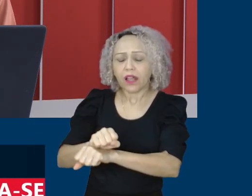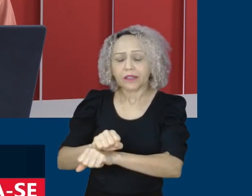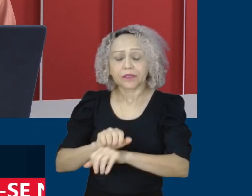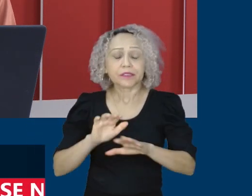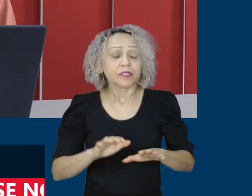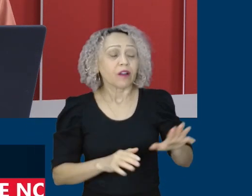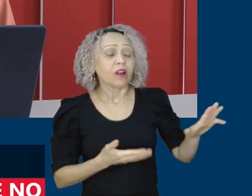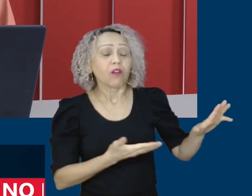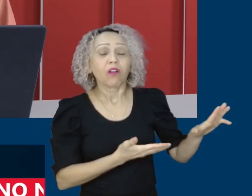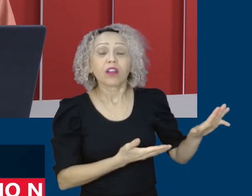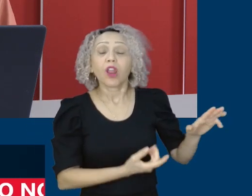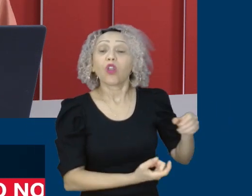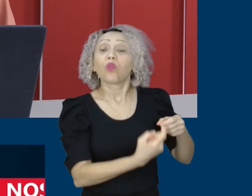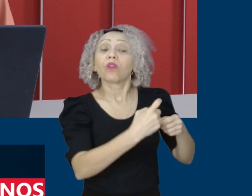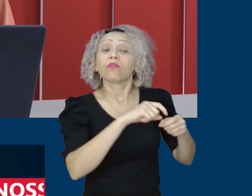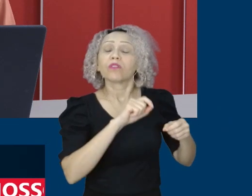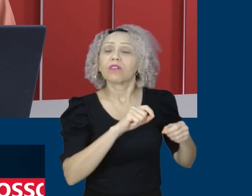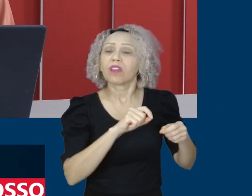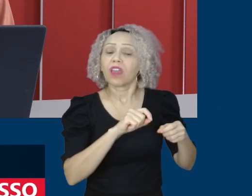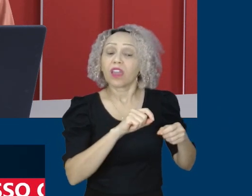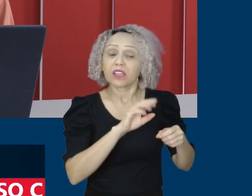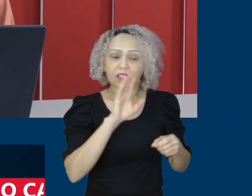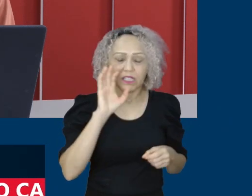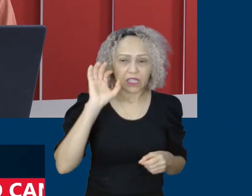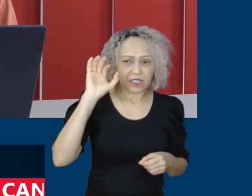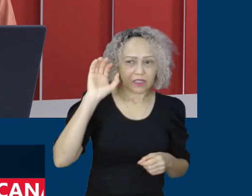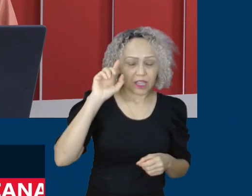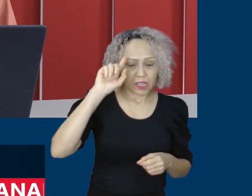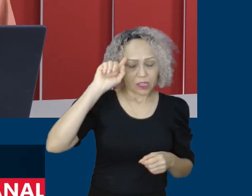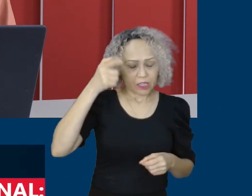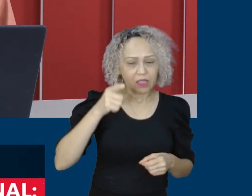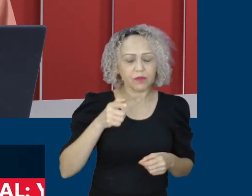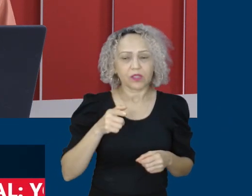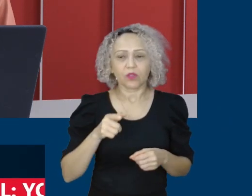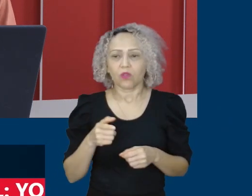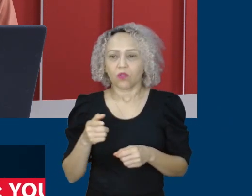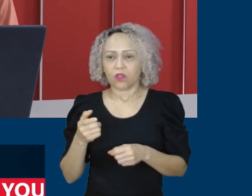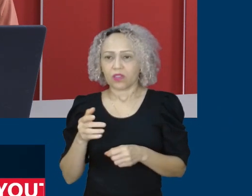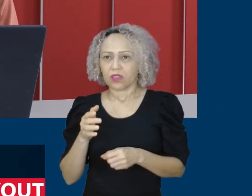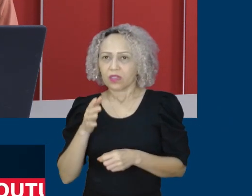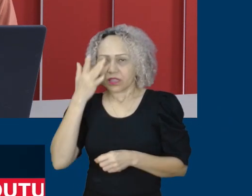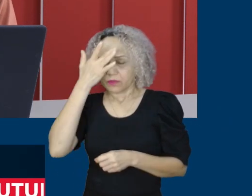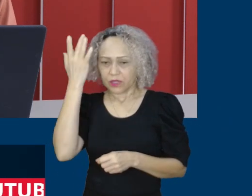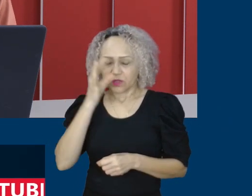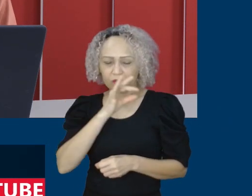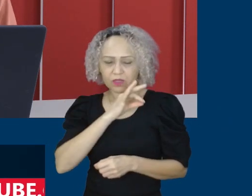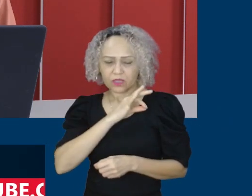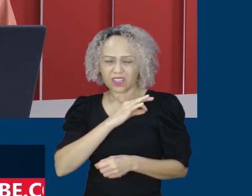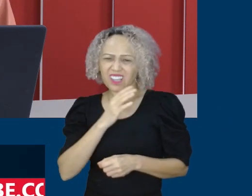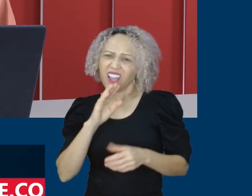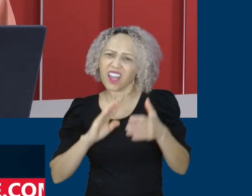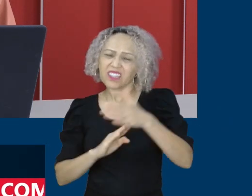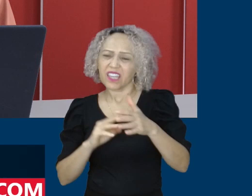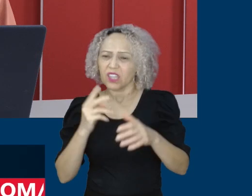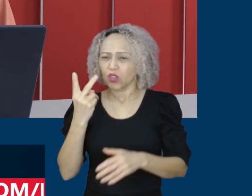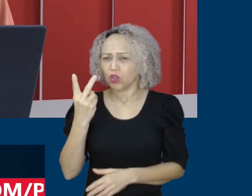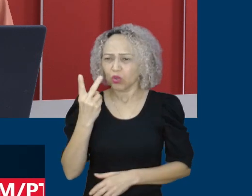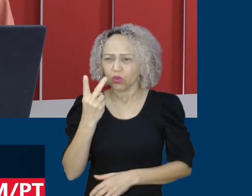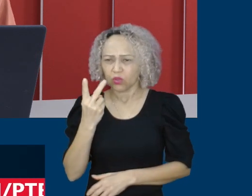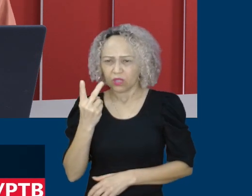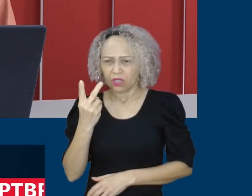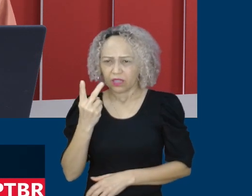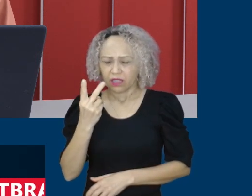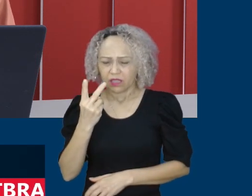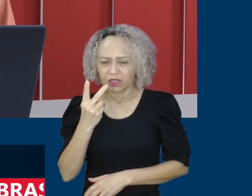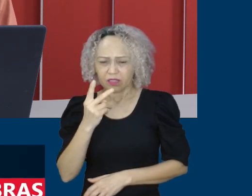pagar imposto de renda referente ao ano de 2023. A meta é que, em 2026, possam estar isentas todas as